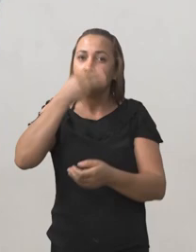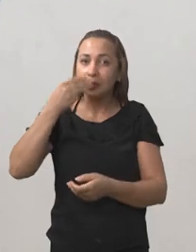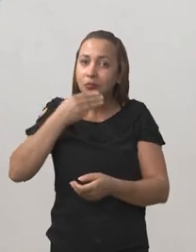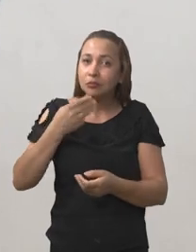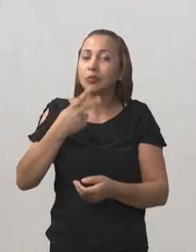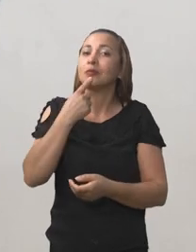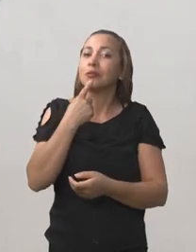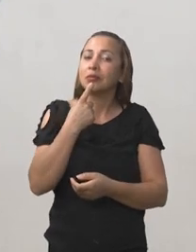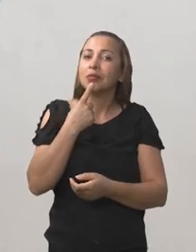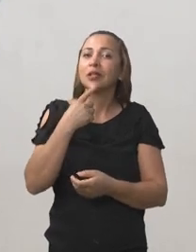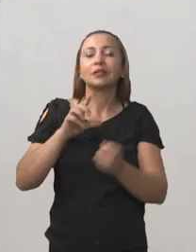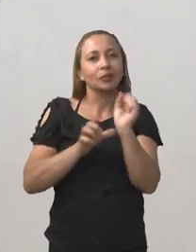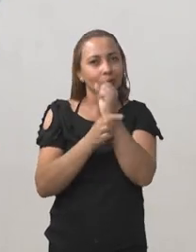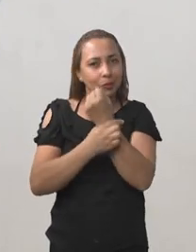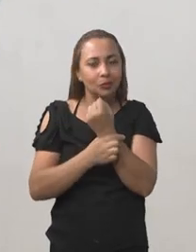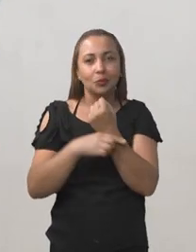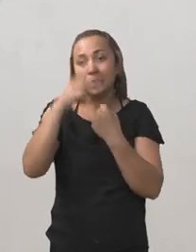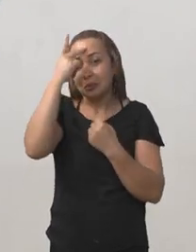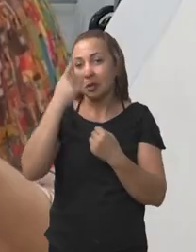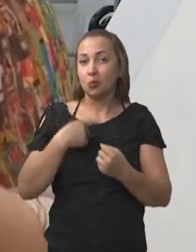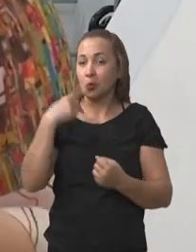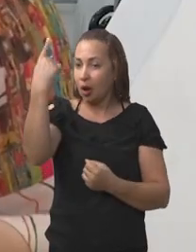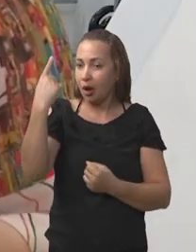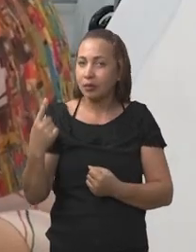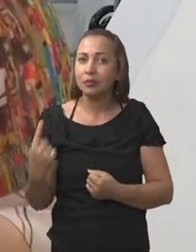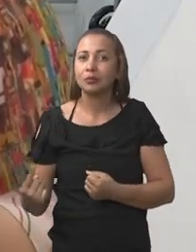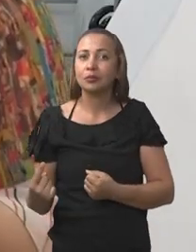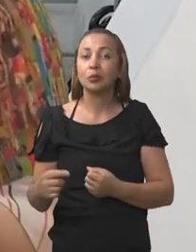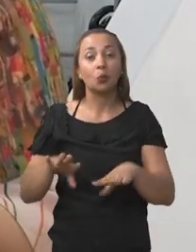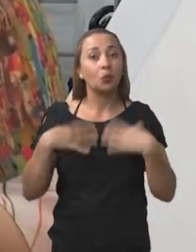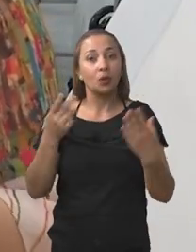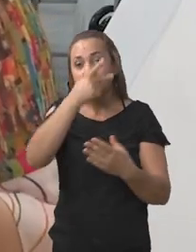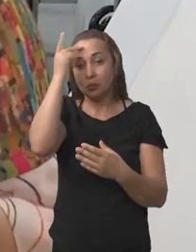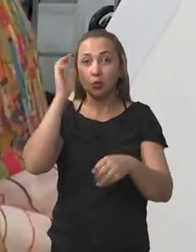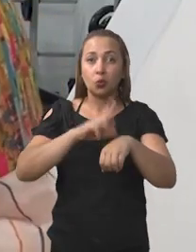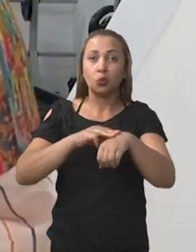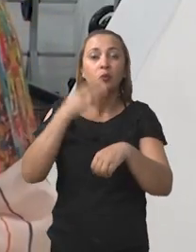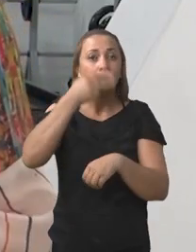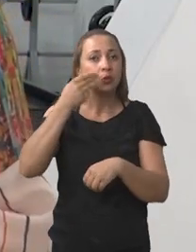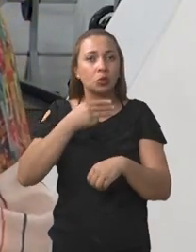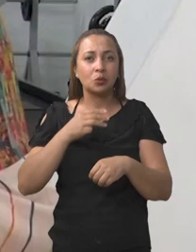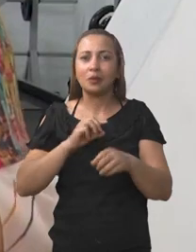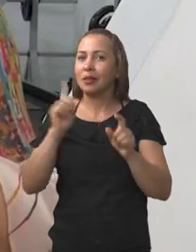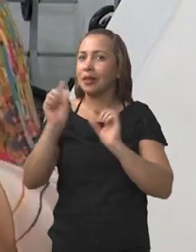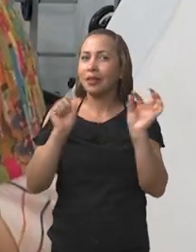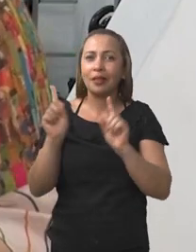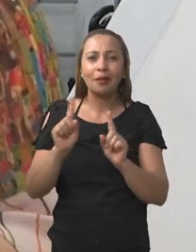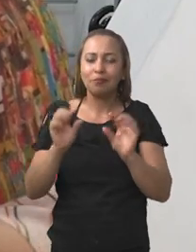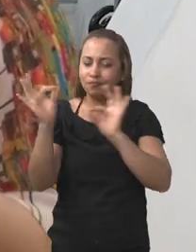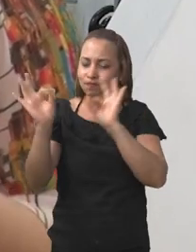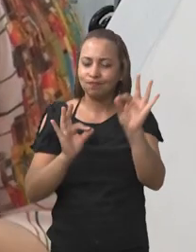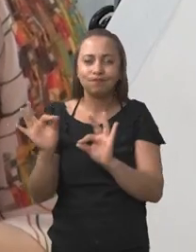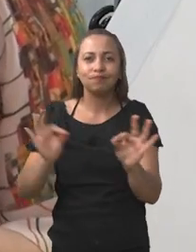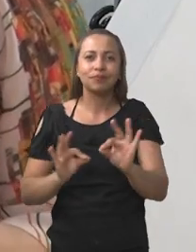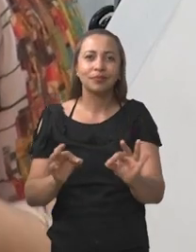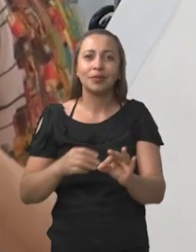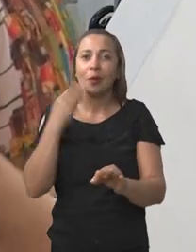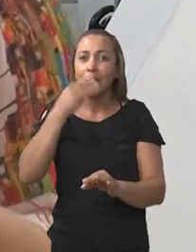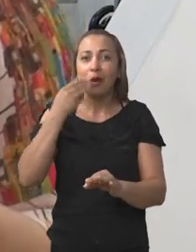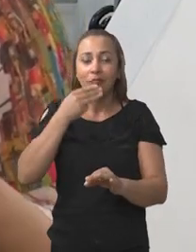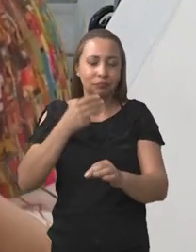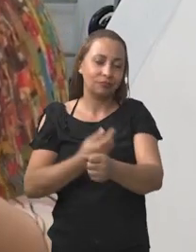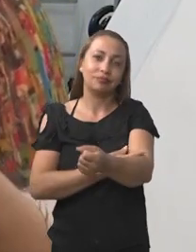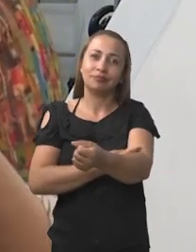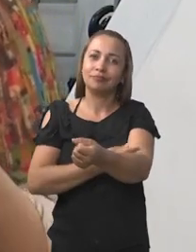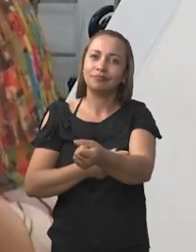de forma mais segura possível e individualizada. Quando o diabético está descontrolado, ou seja, ele não controla essa glicemia, ele